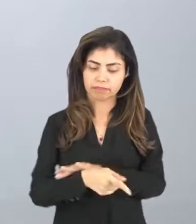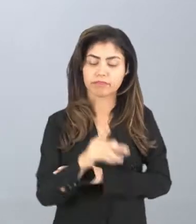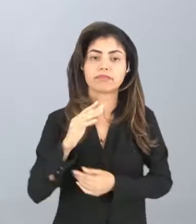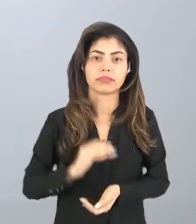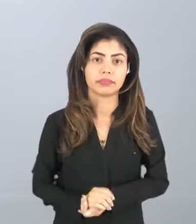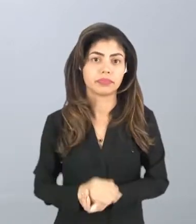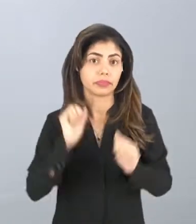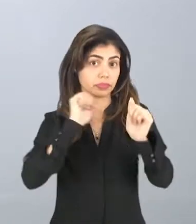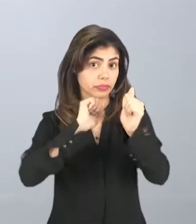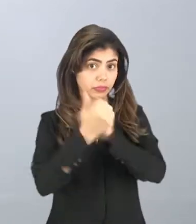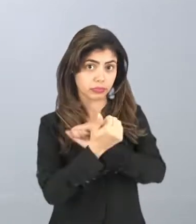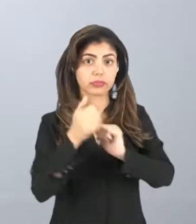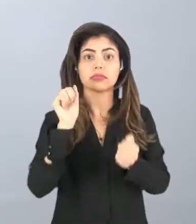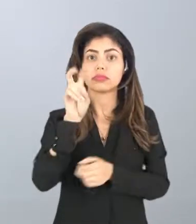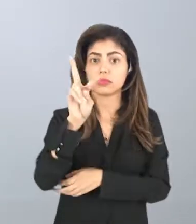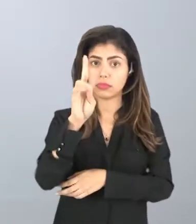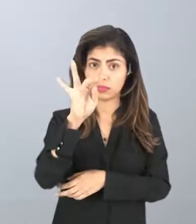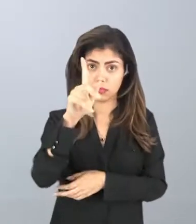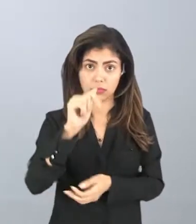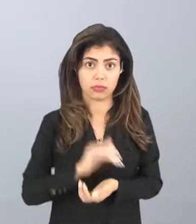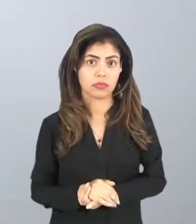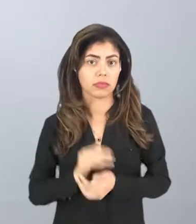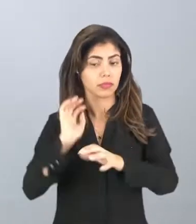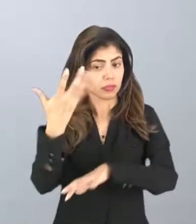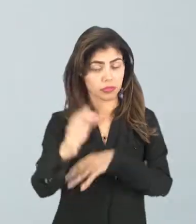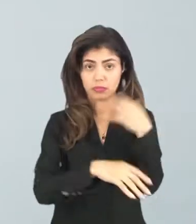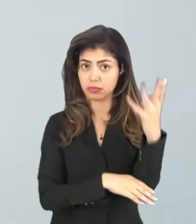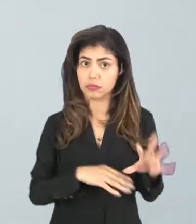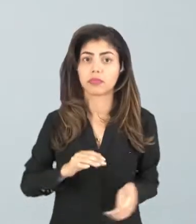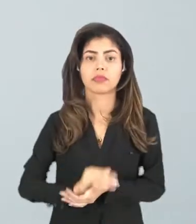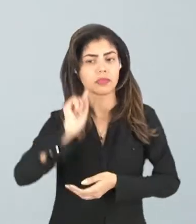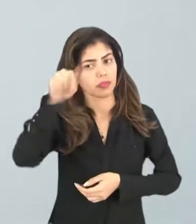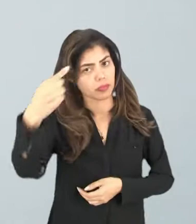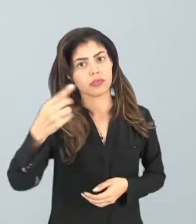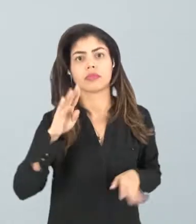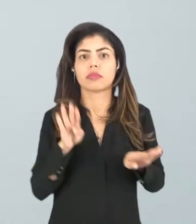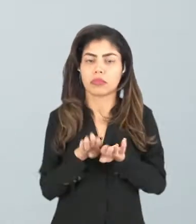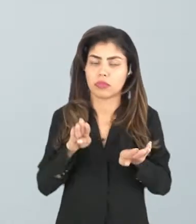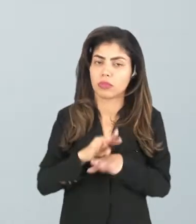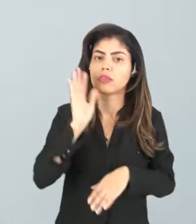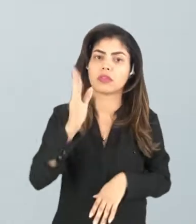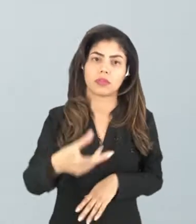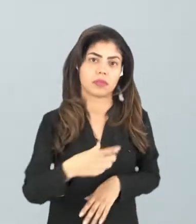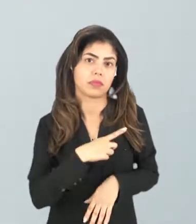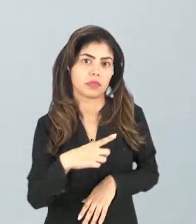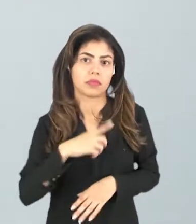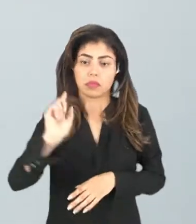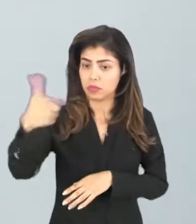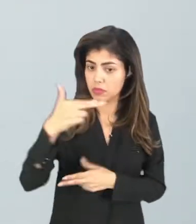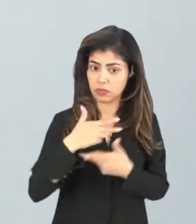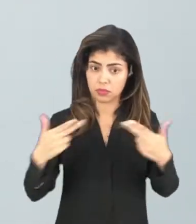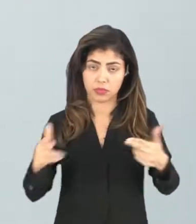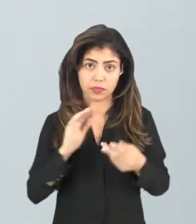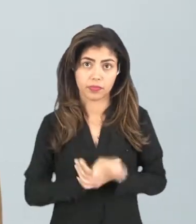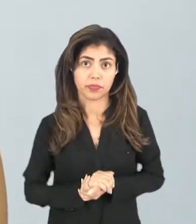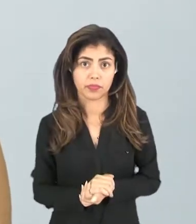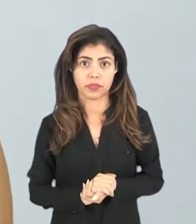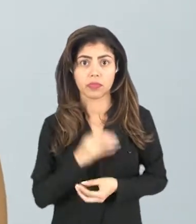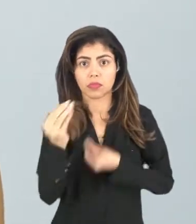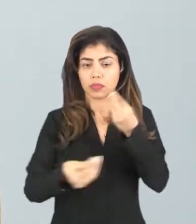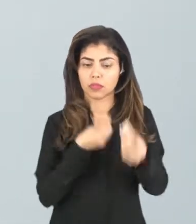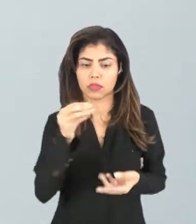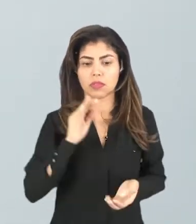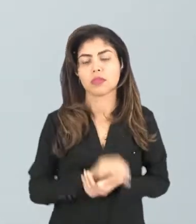dos esportes de aventura, na natureza, além disso a gente já vai buscando outras coisas, né? Como